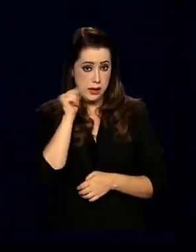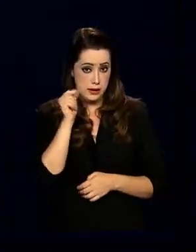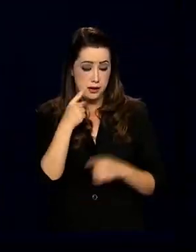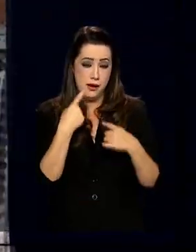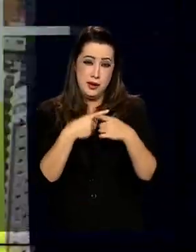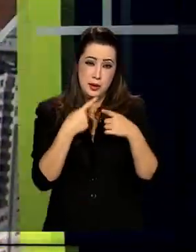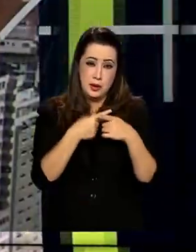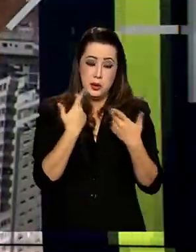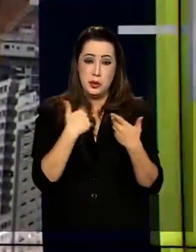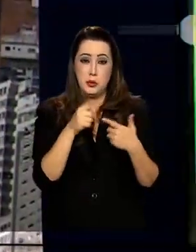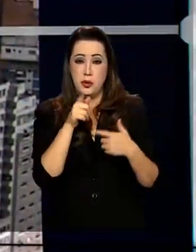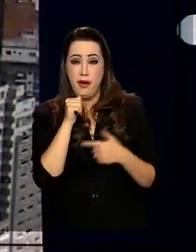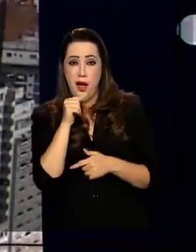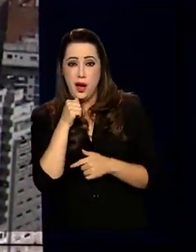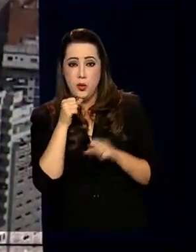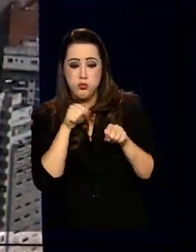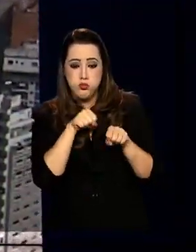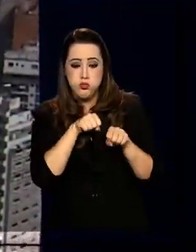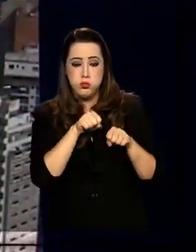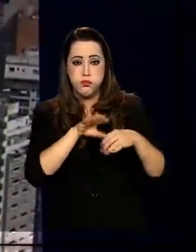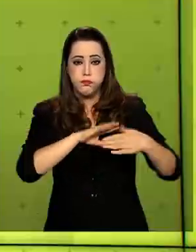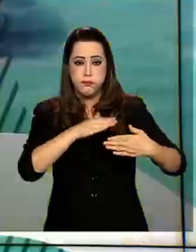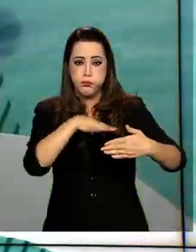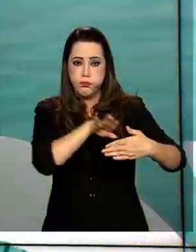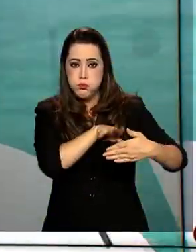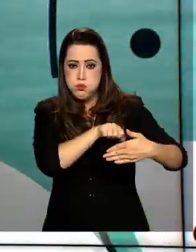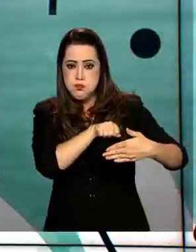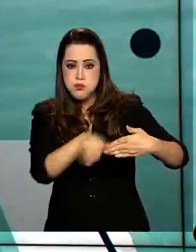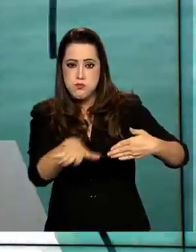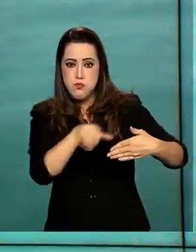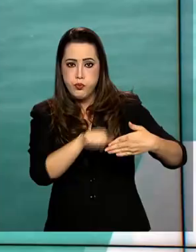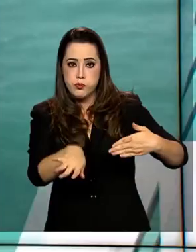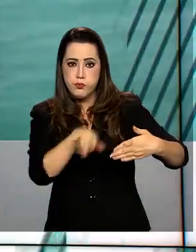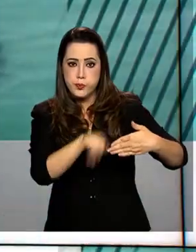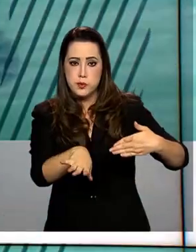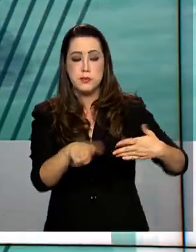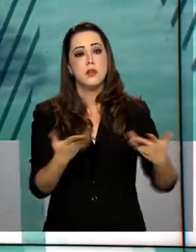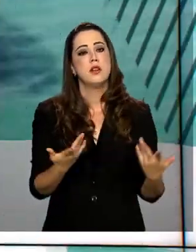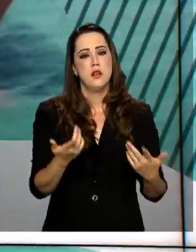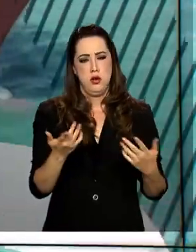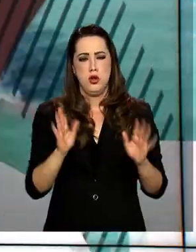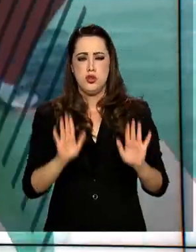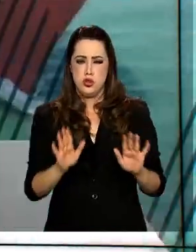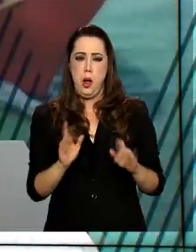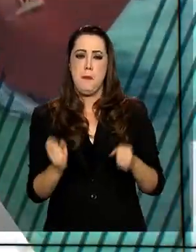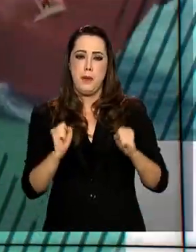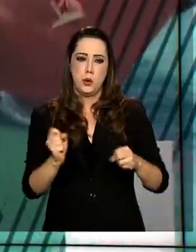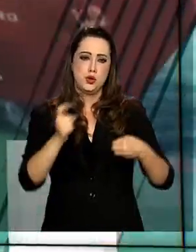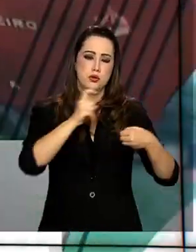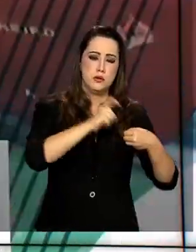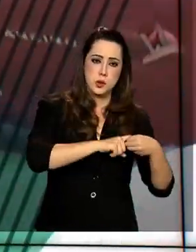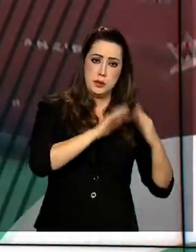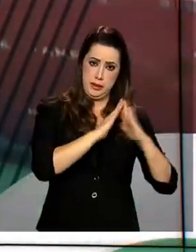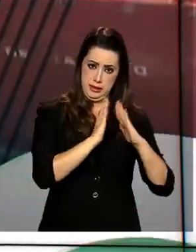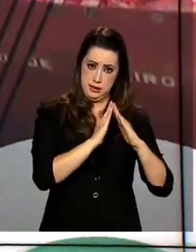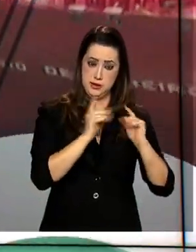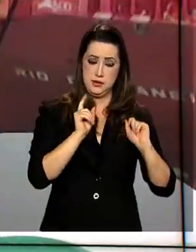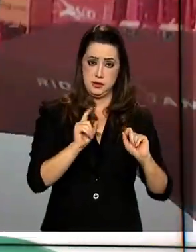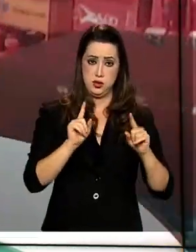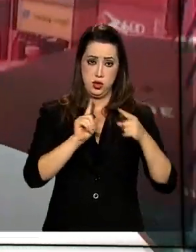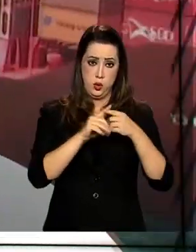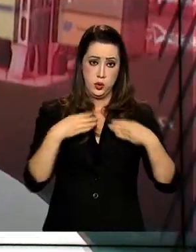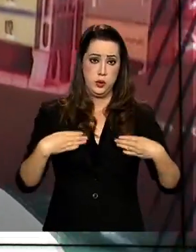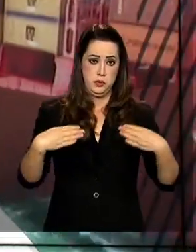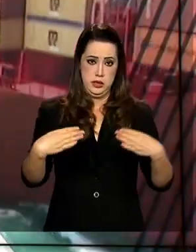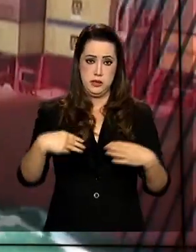suas casas devido a um vazamento na barragem, começam a retornar às residências. De acordo com o Ministério do Desenvolvimento Regional, a